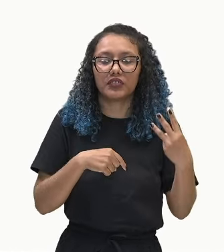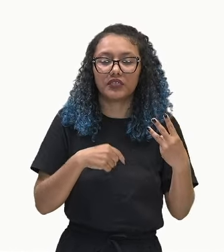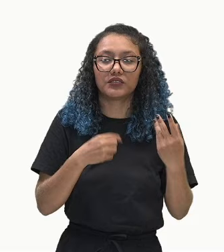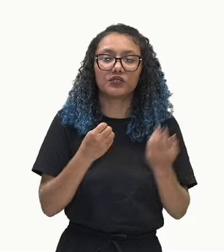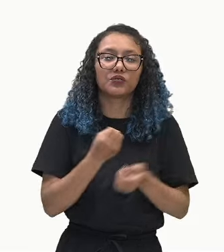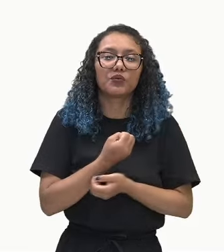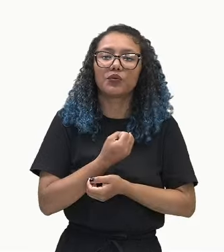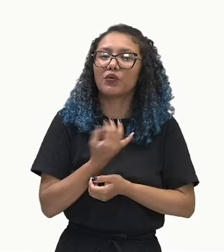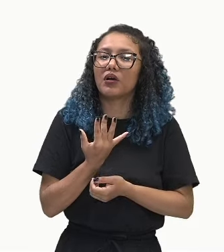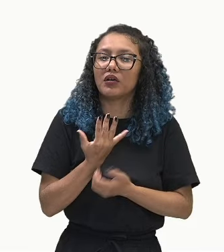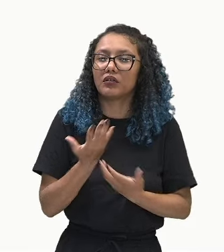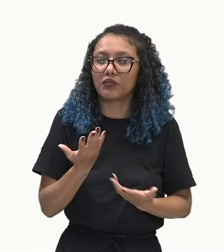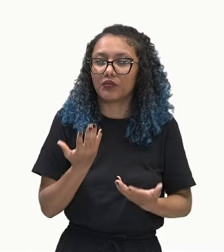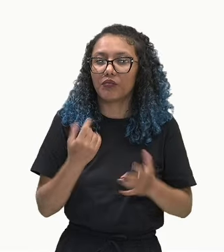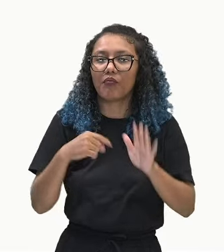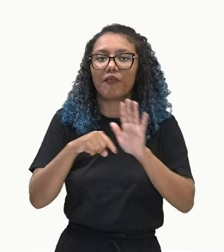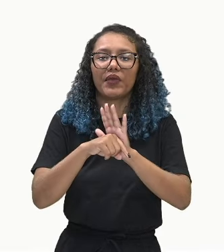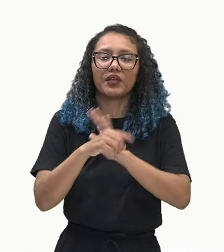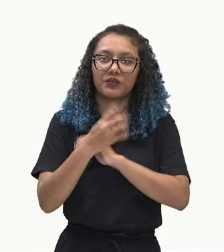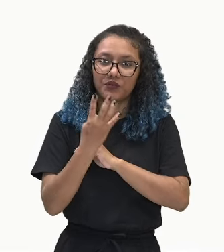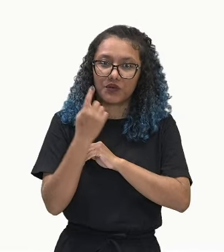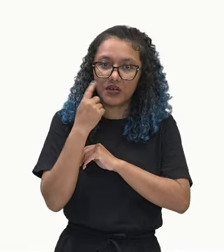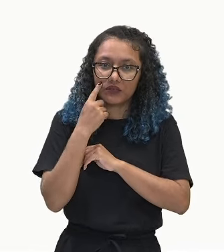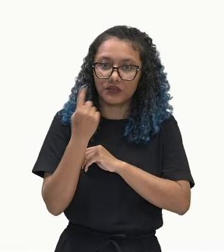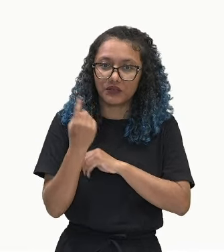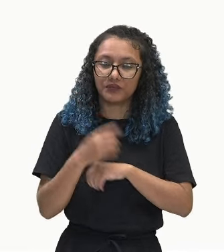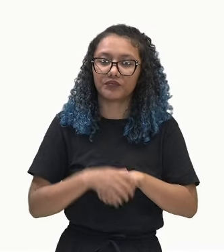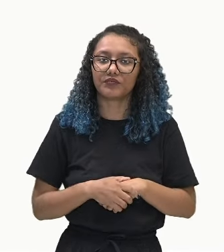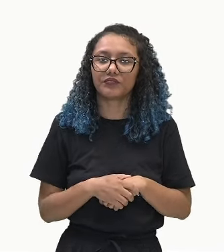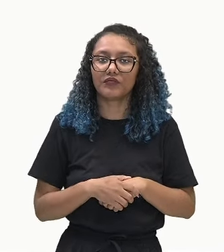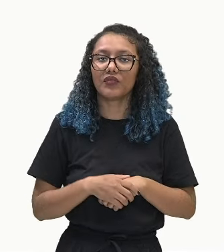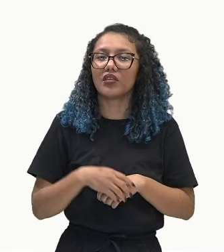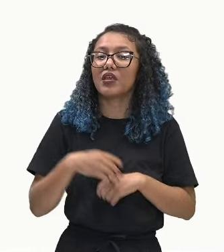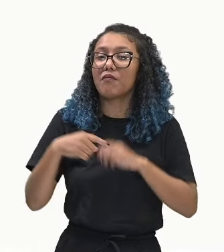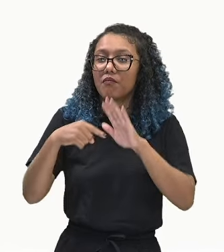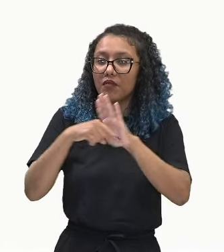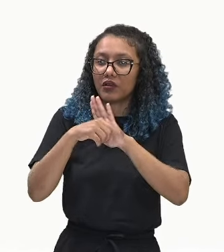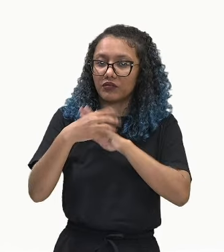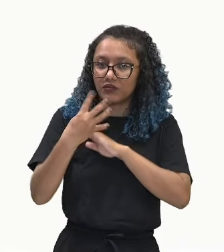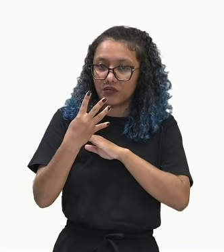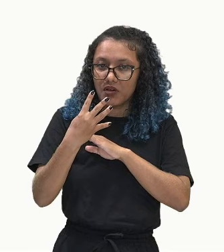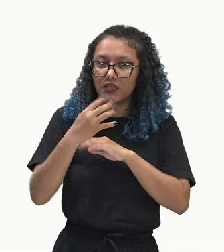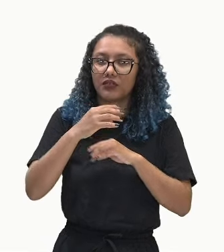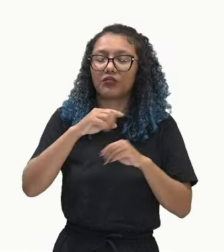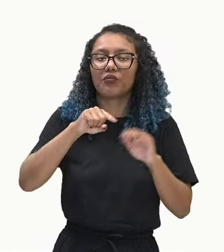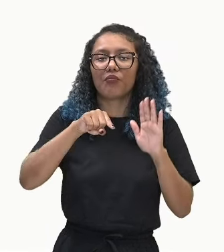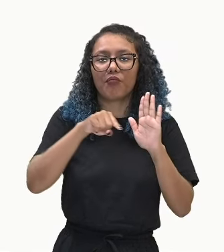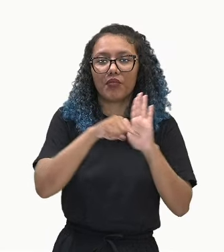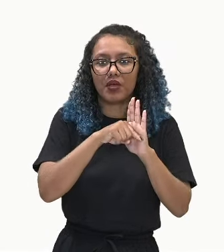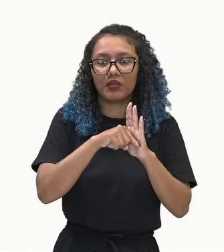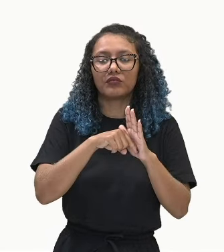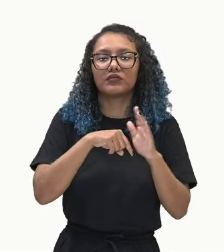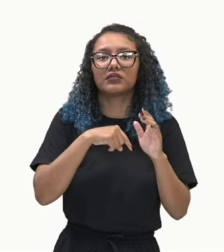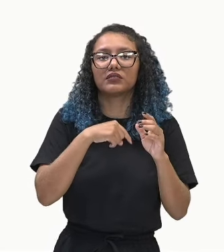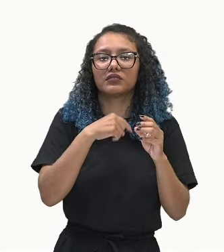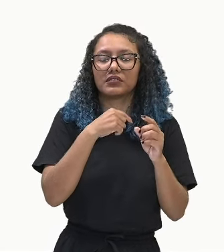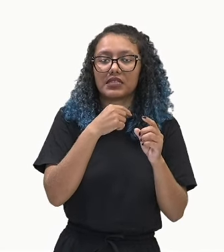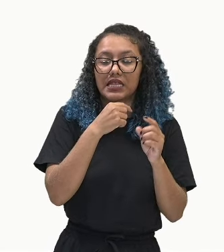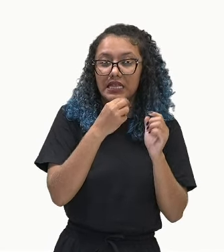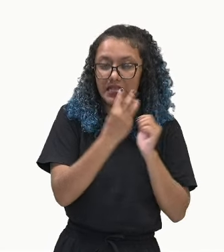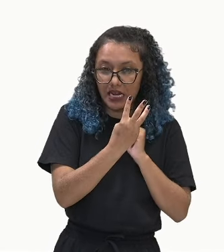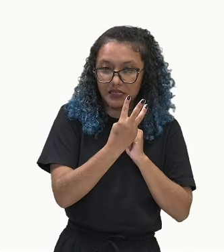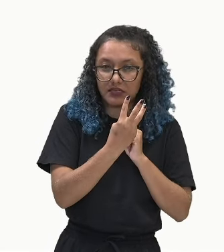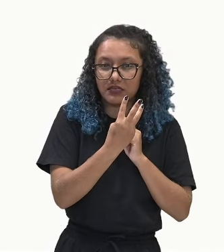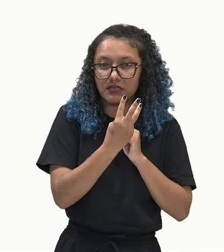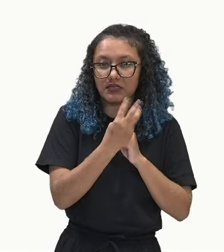menos 3, que dá menos 4. E com menos 4, a gente também soma menos 3. Menos